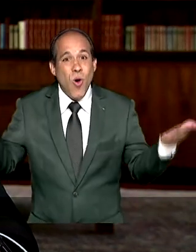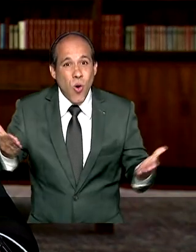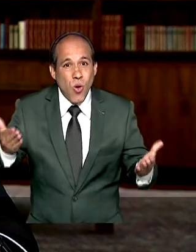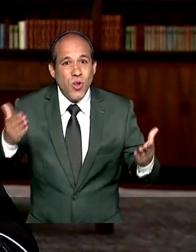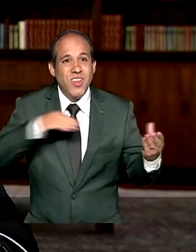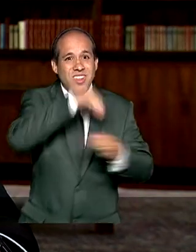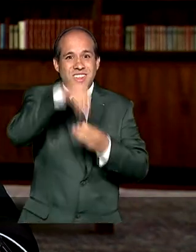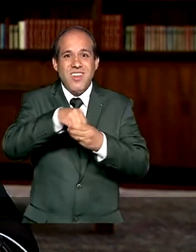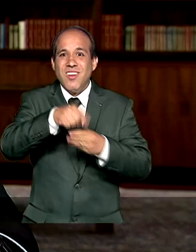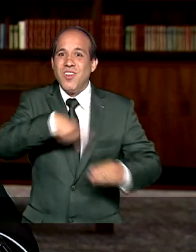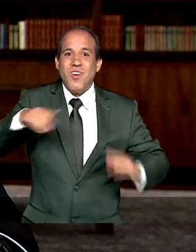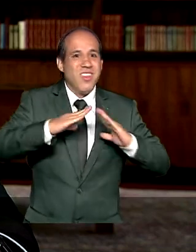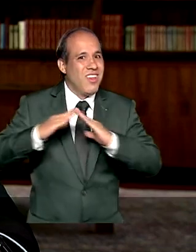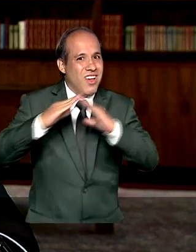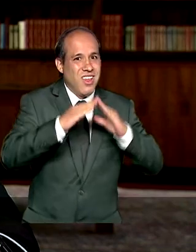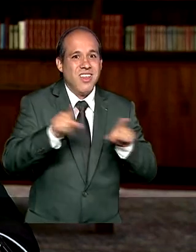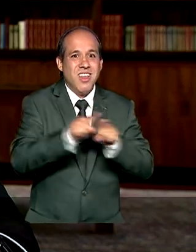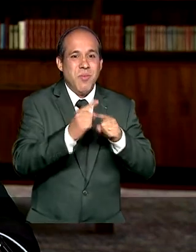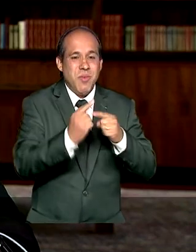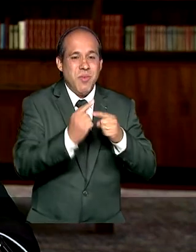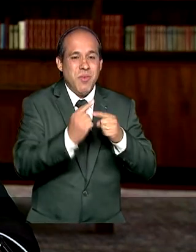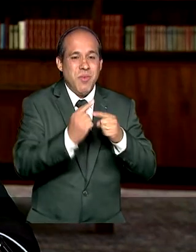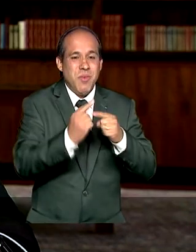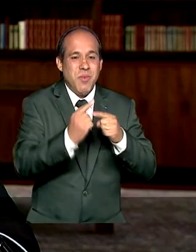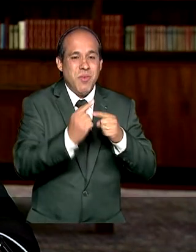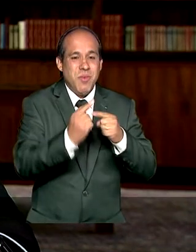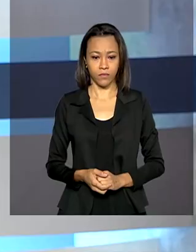nos nossos lares e em nossos corações.